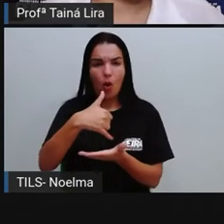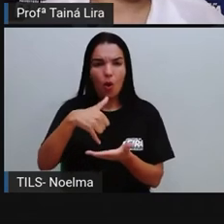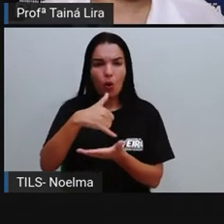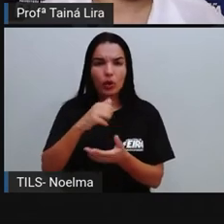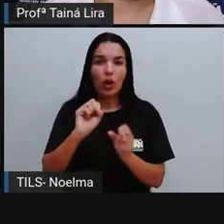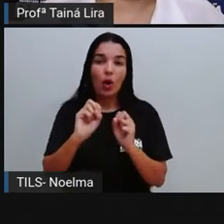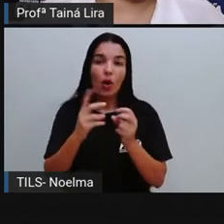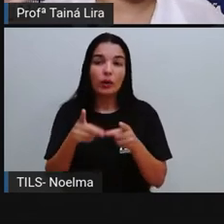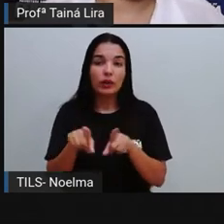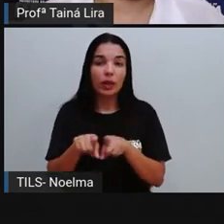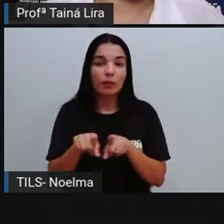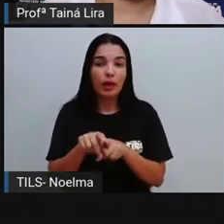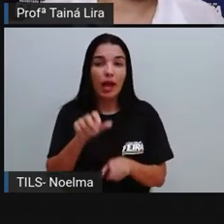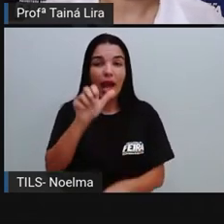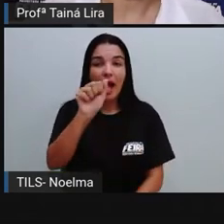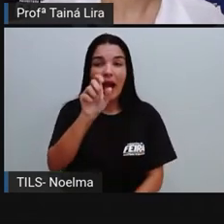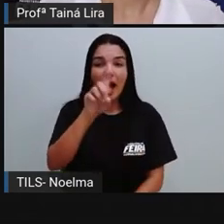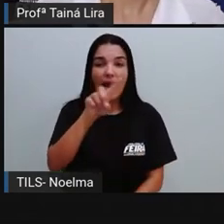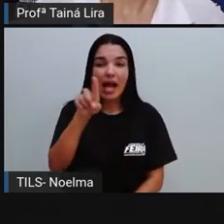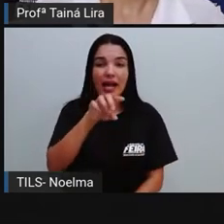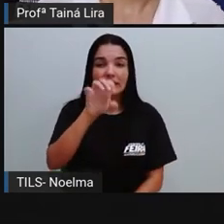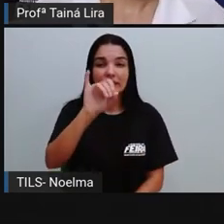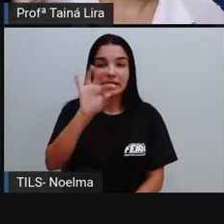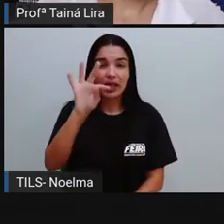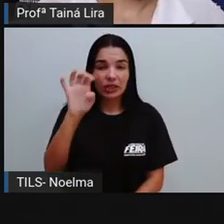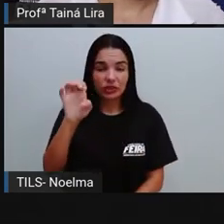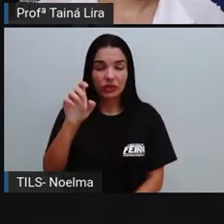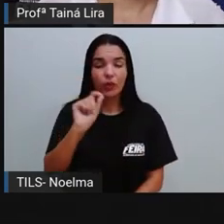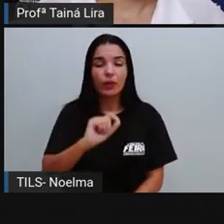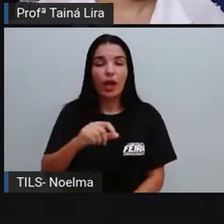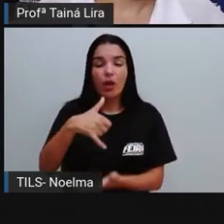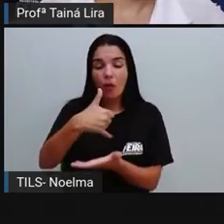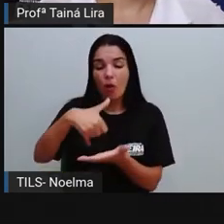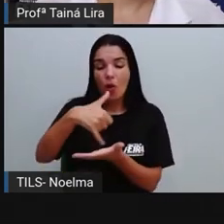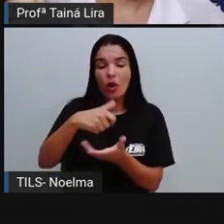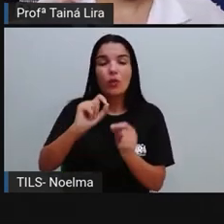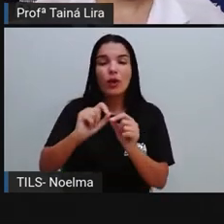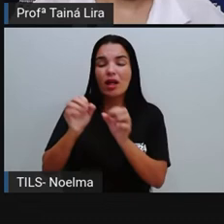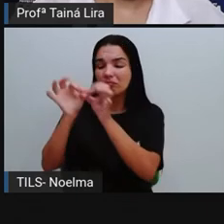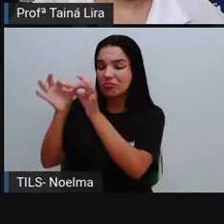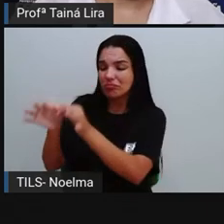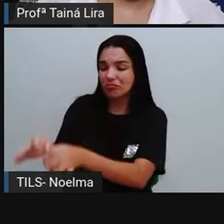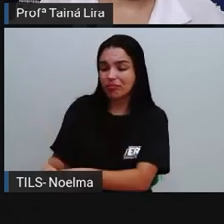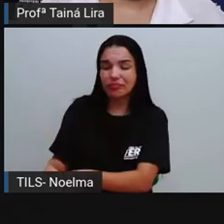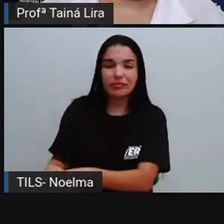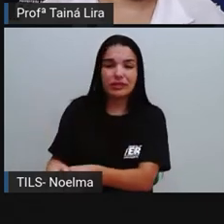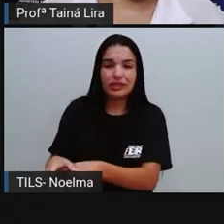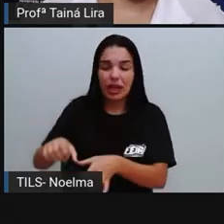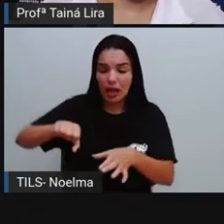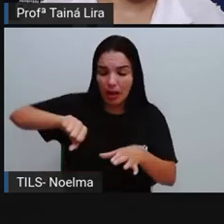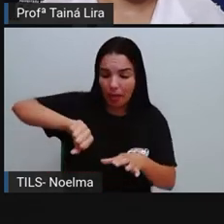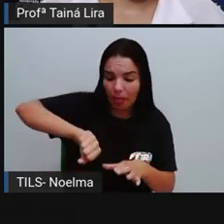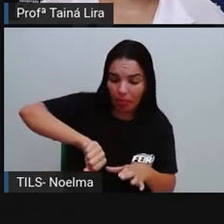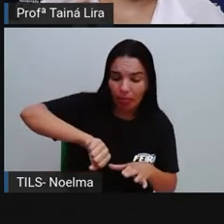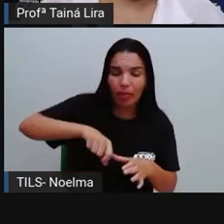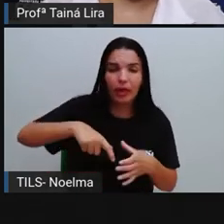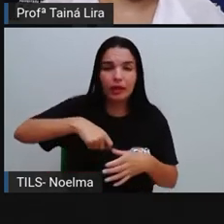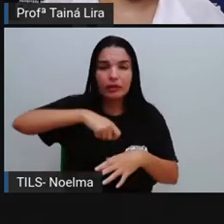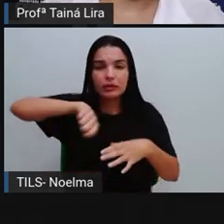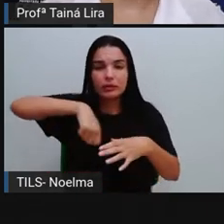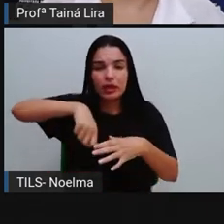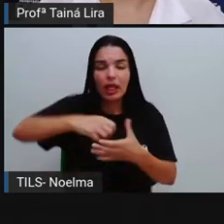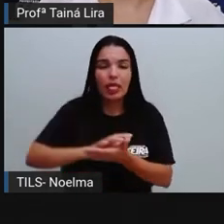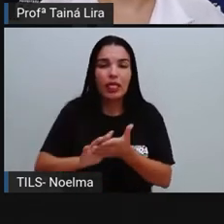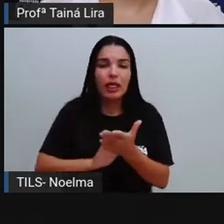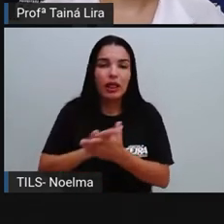dendê, que também é uma gordura, né? E depois, faz o quê? Descarta ali na pia da cozinha. Vai para o